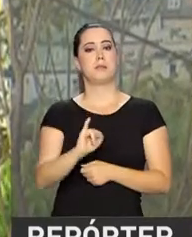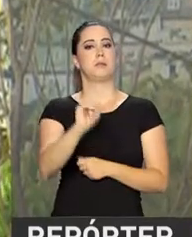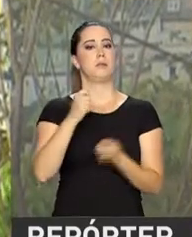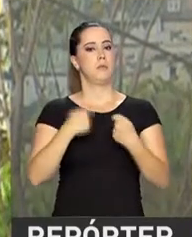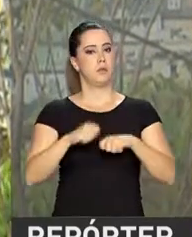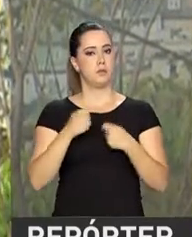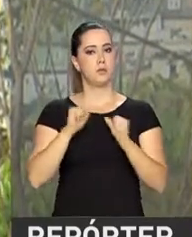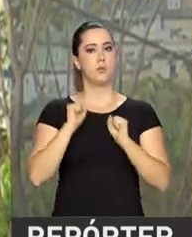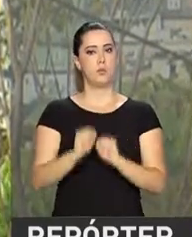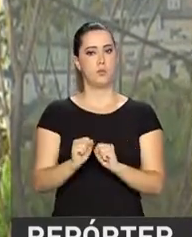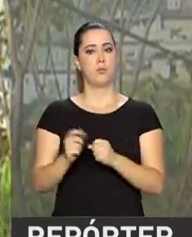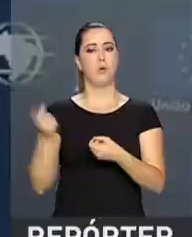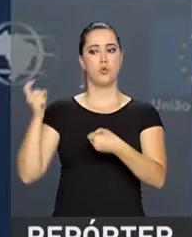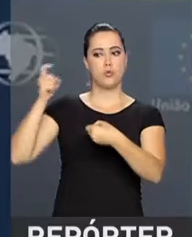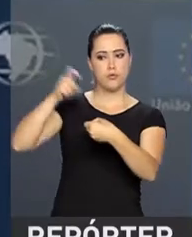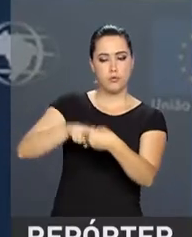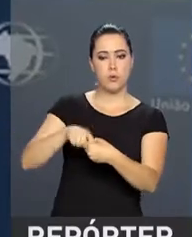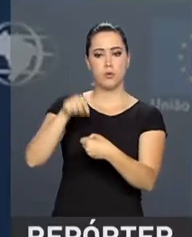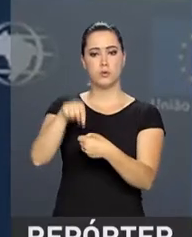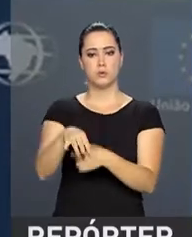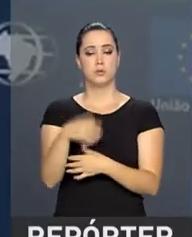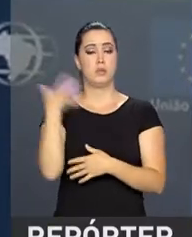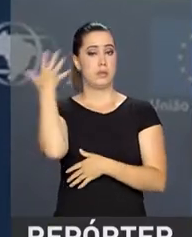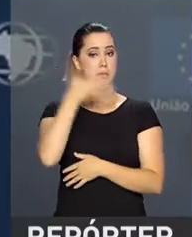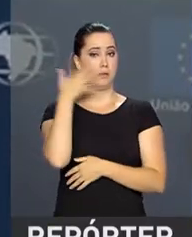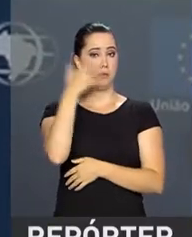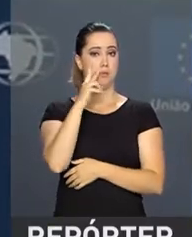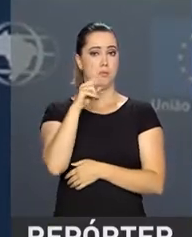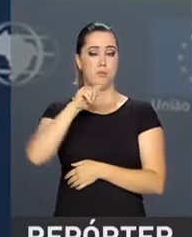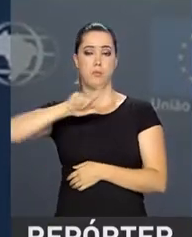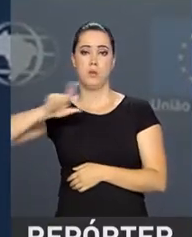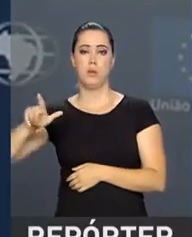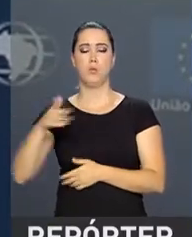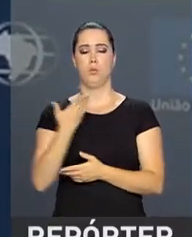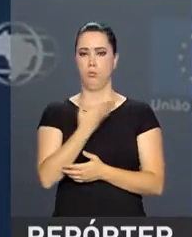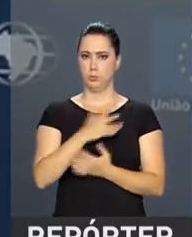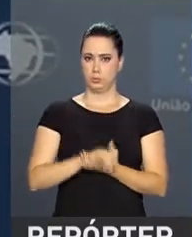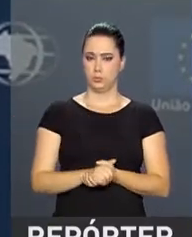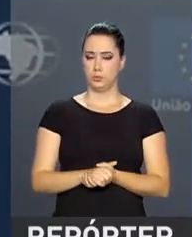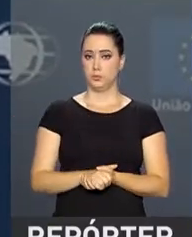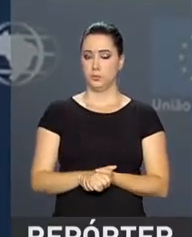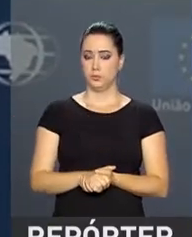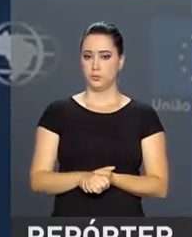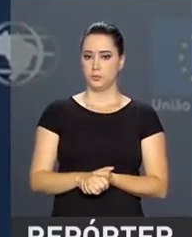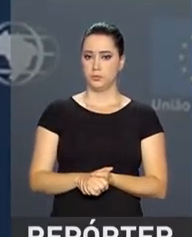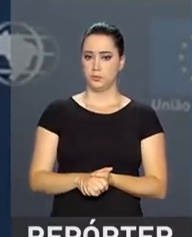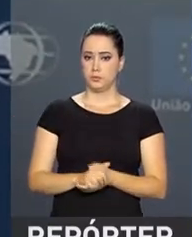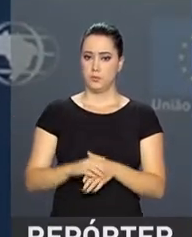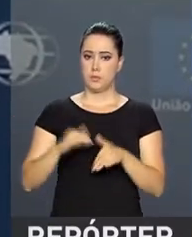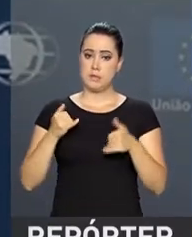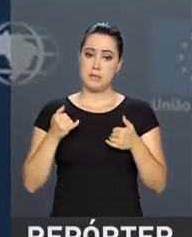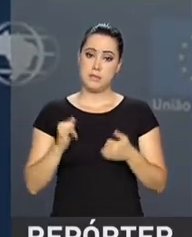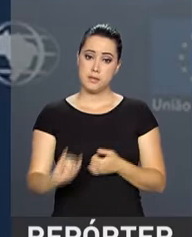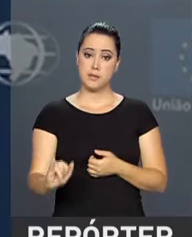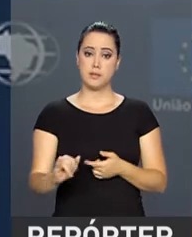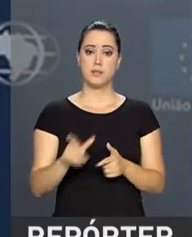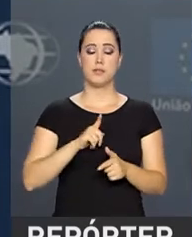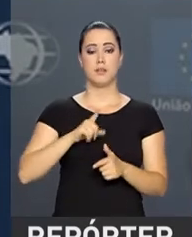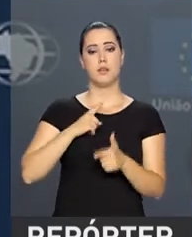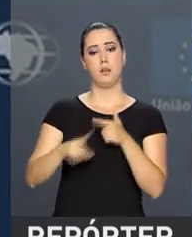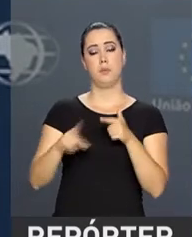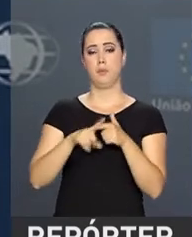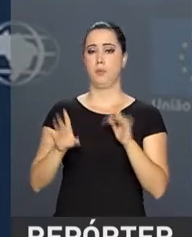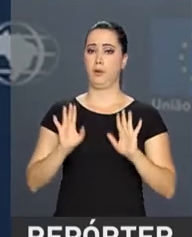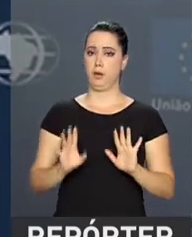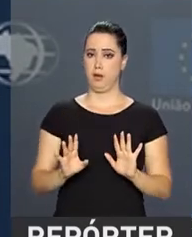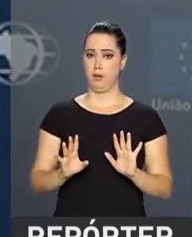as tropas federais poderão voltar, como explica o ministro Raul Jungmann. Na medida em que a situação se desestabilize, eu chamo sempre